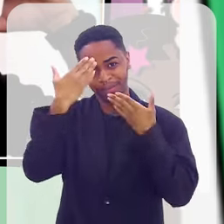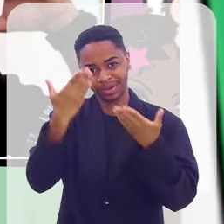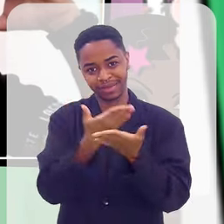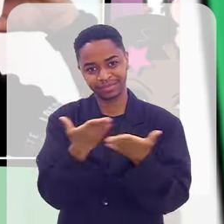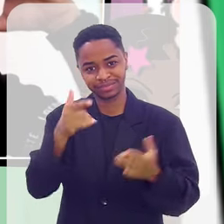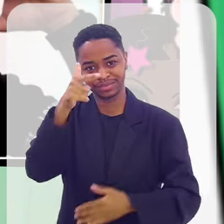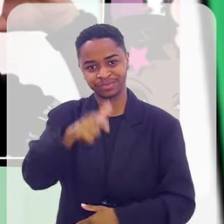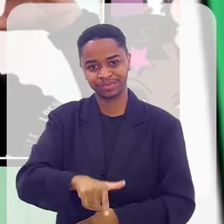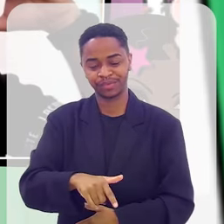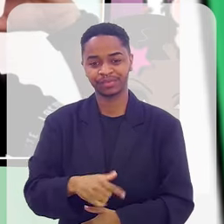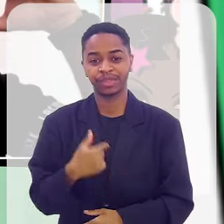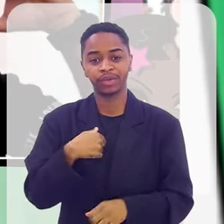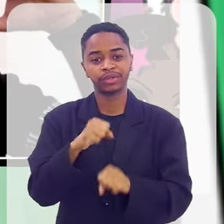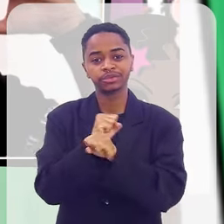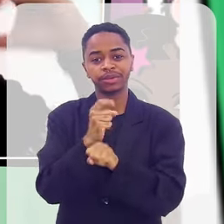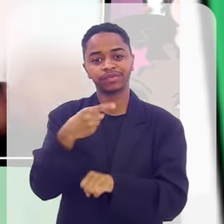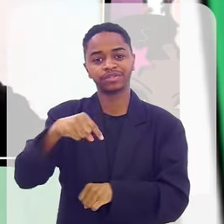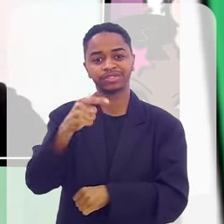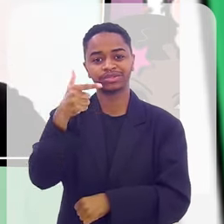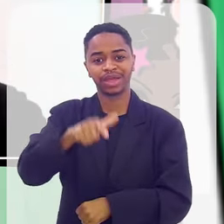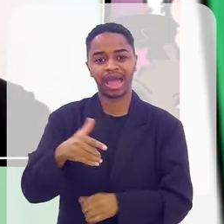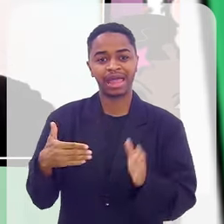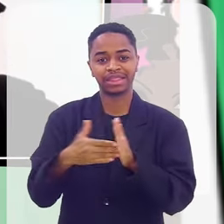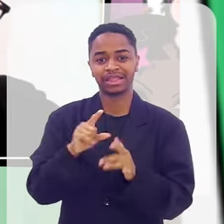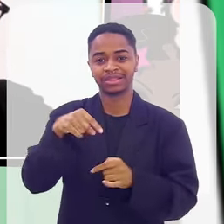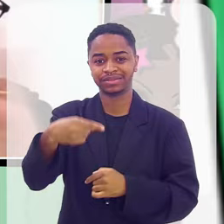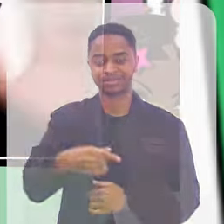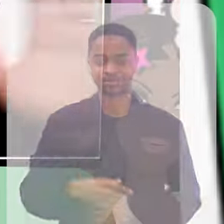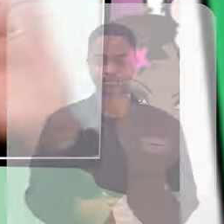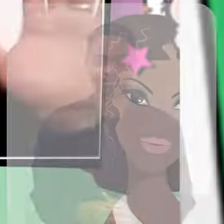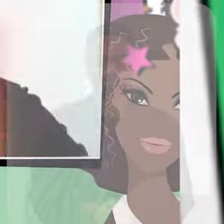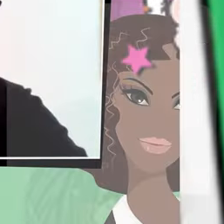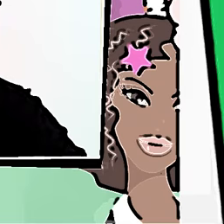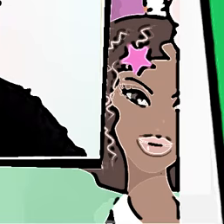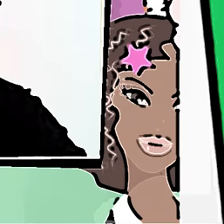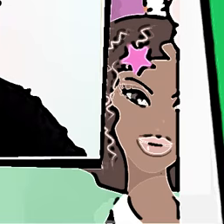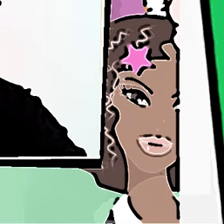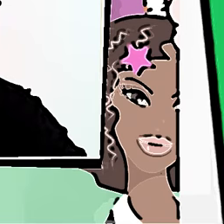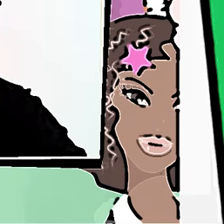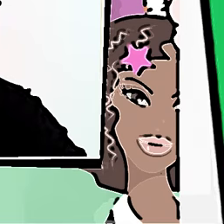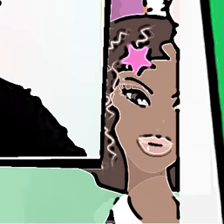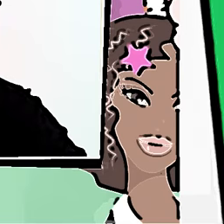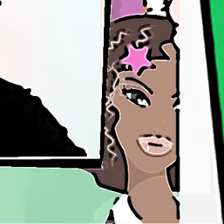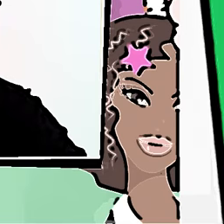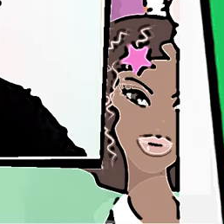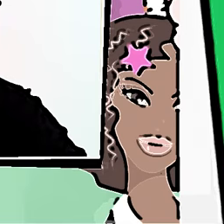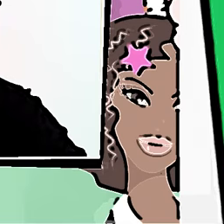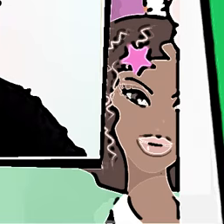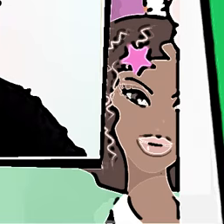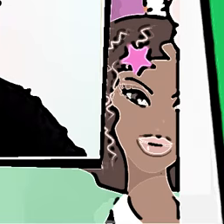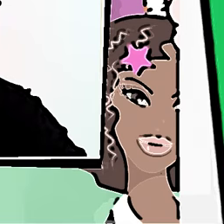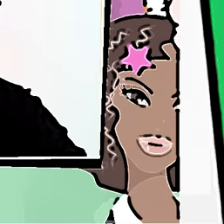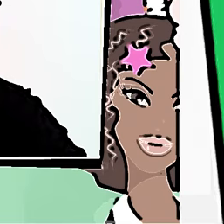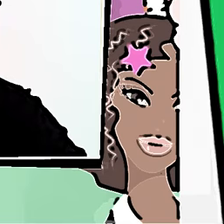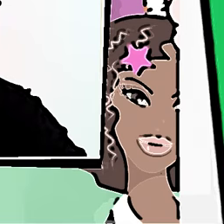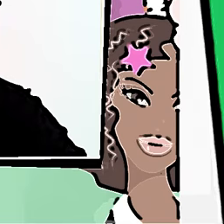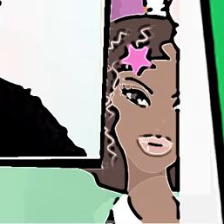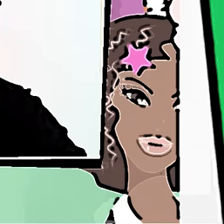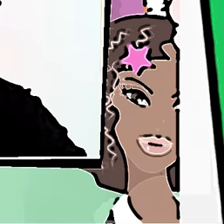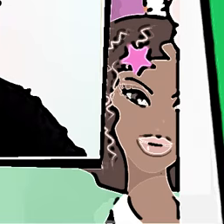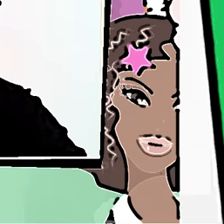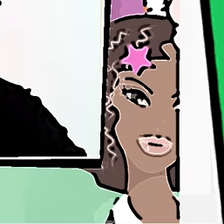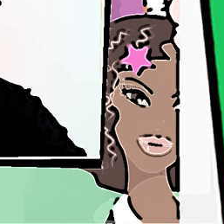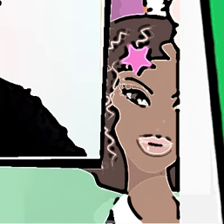Muito obrigada mais uma vez. Eu espero você. Até lá. Nós estamos ligadas, queremos ser respeitadas. Juntas somos mais fortes,